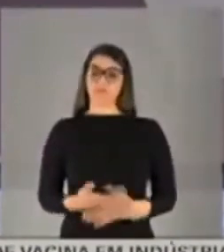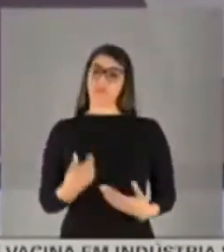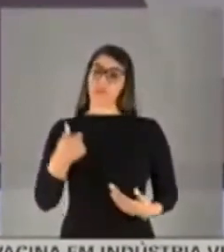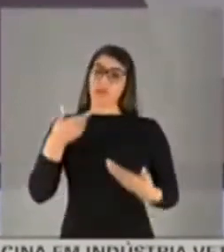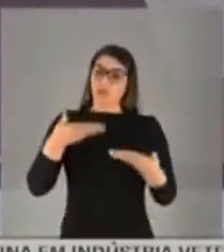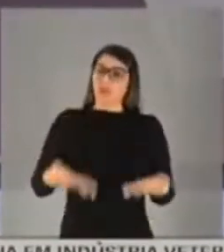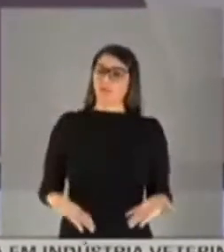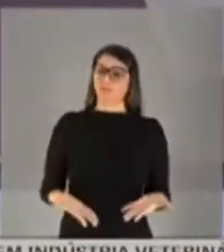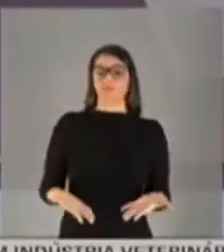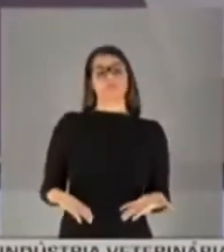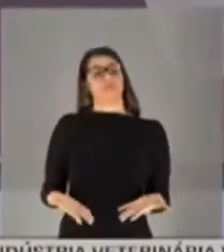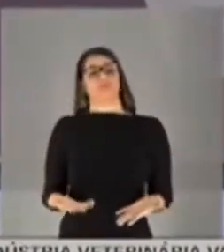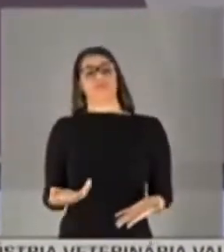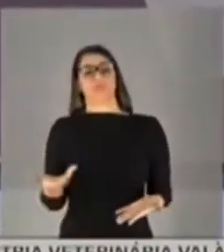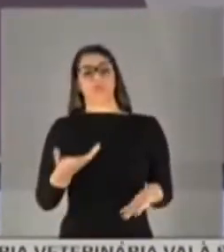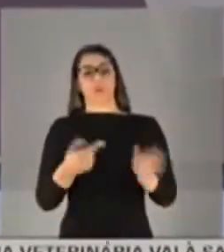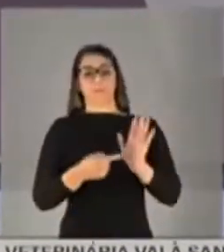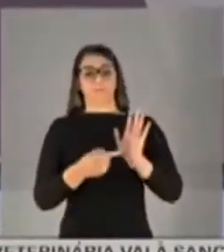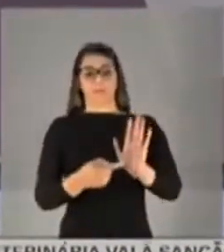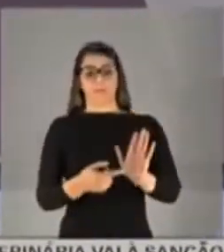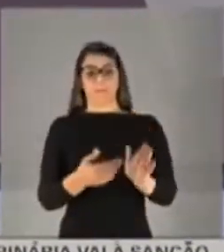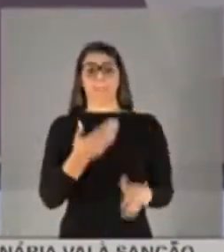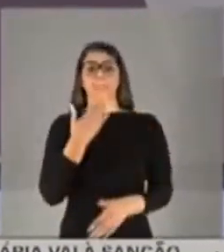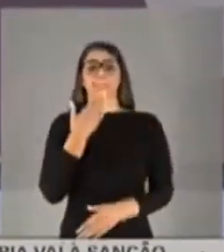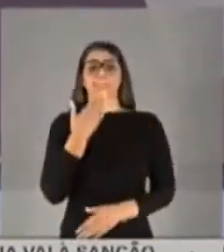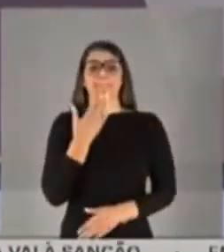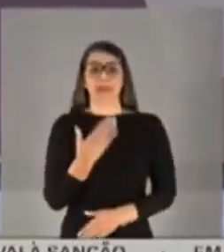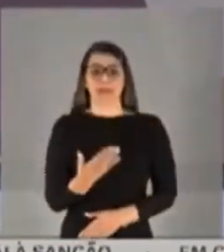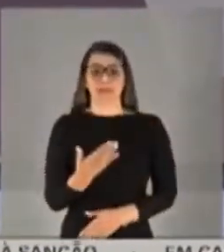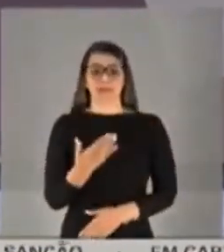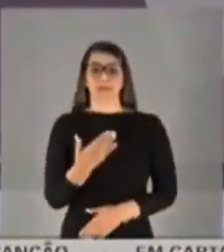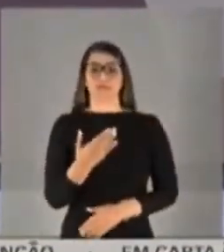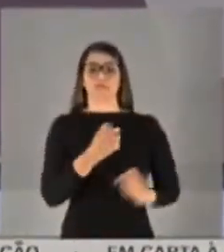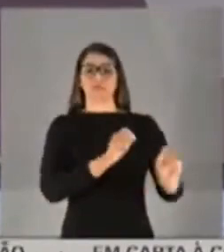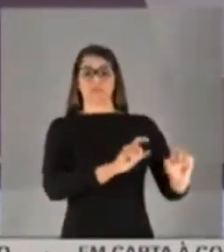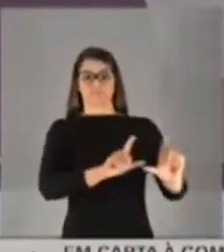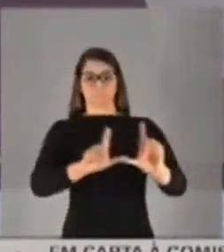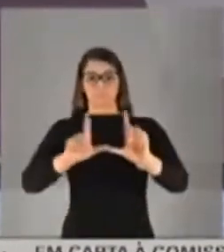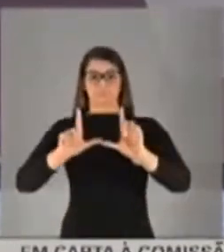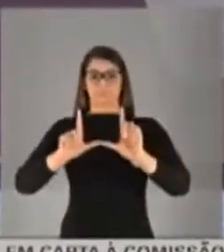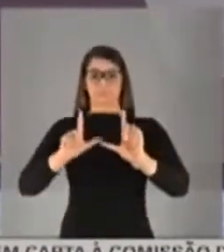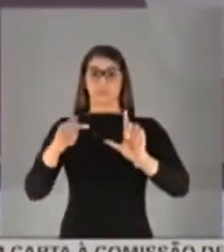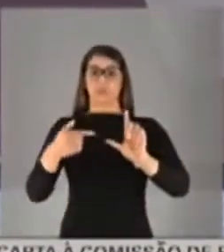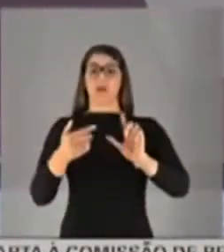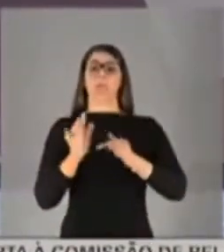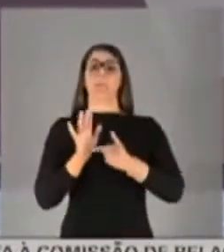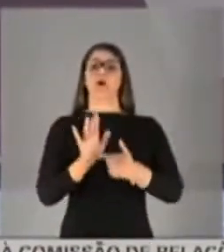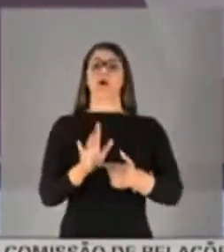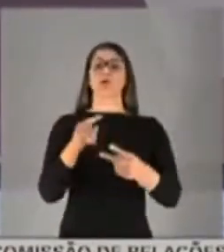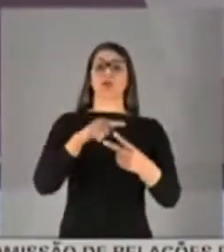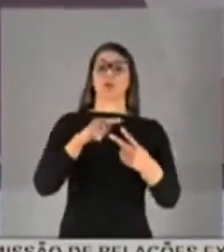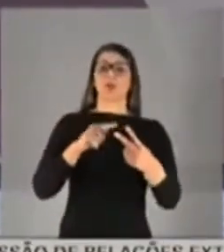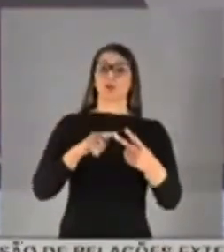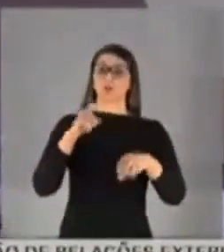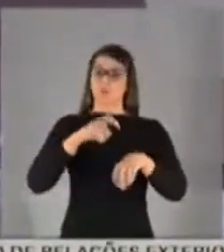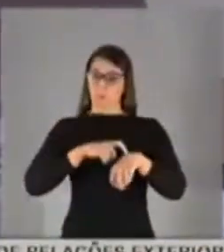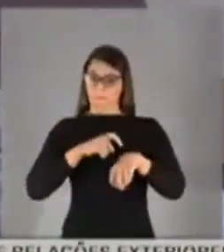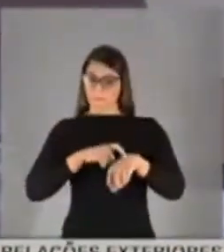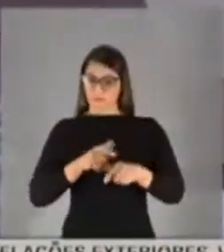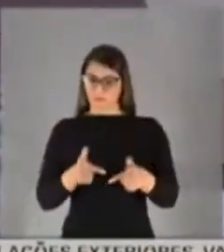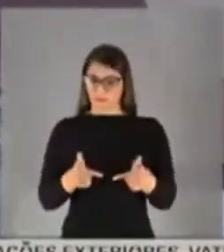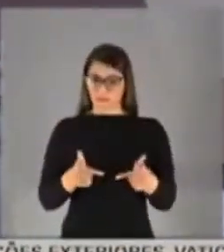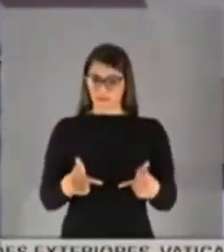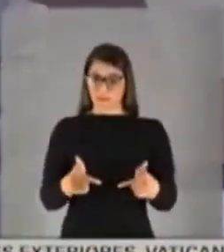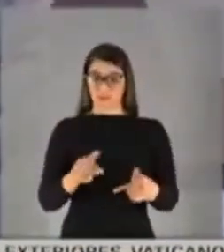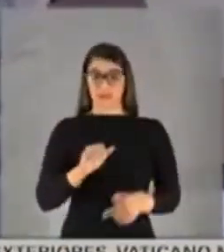aqui. Eu trouxe uma apresentação, peço, por favor, o próximo slide, em que apresenta dois momentos da ação